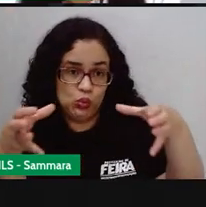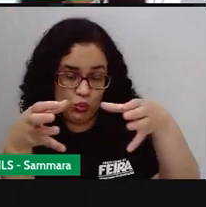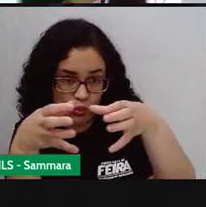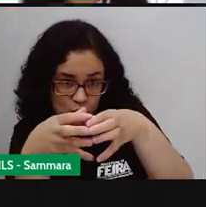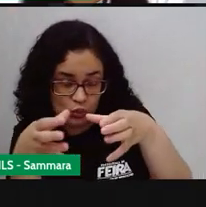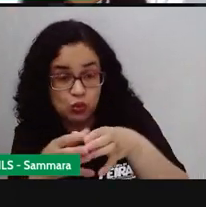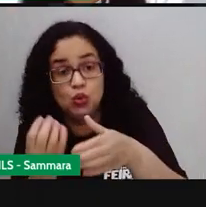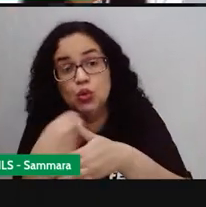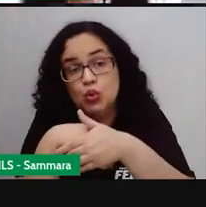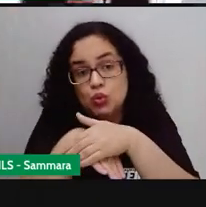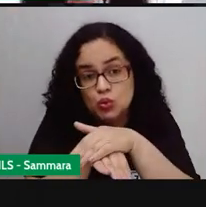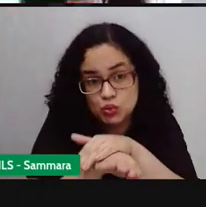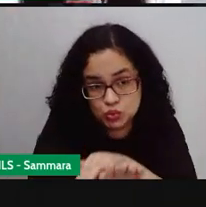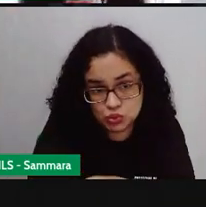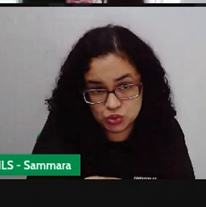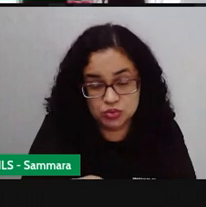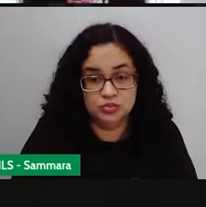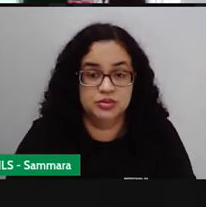os mesmos costumes.